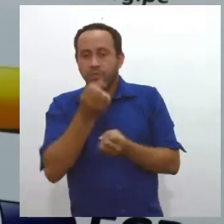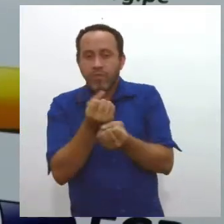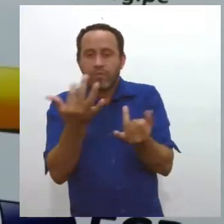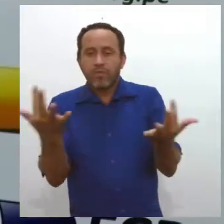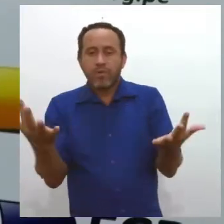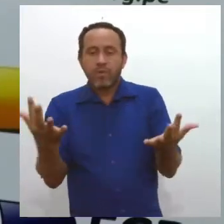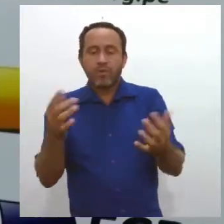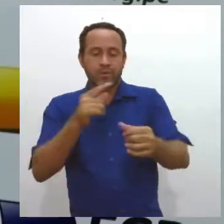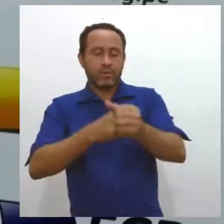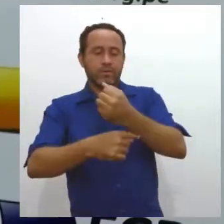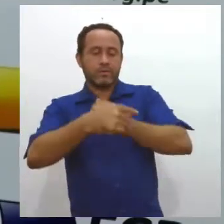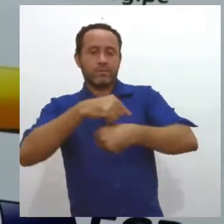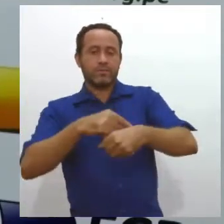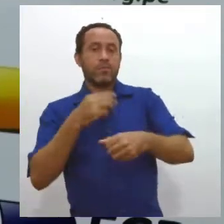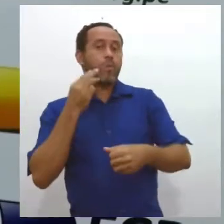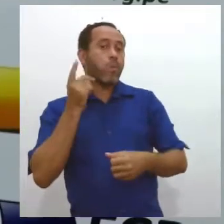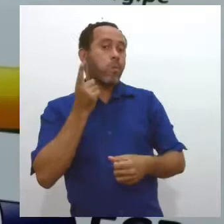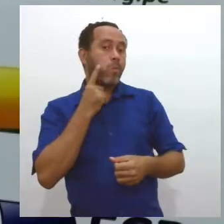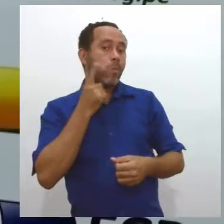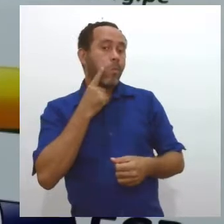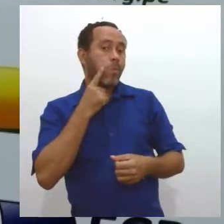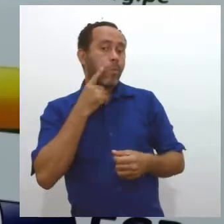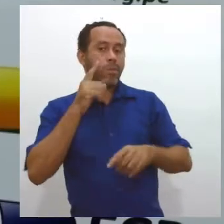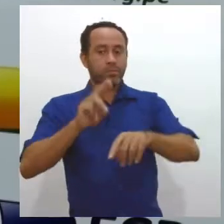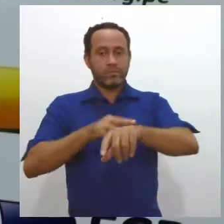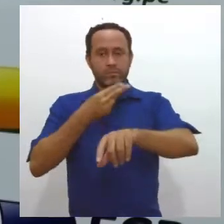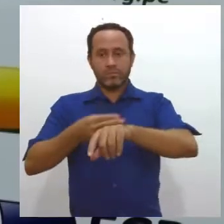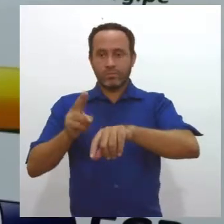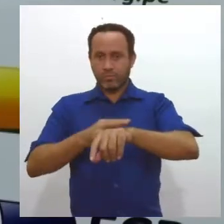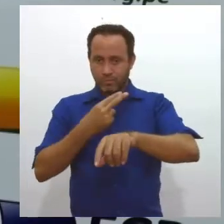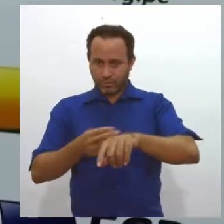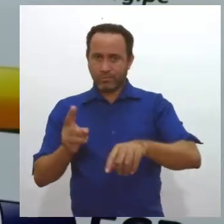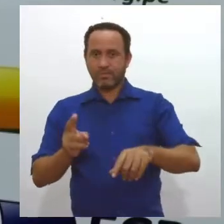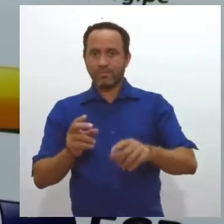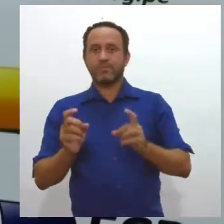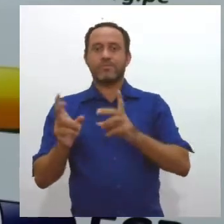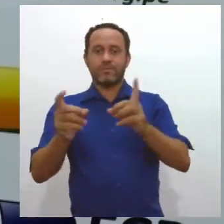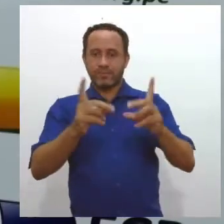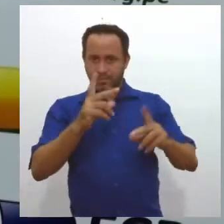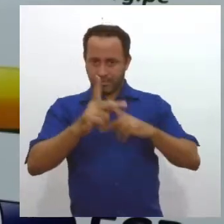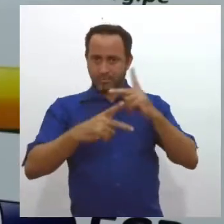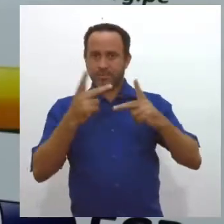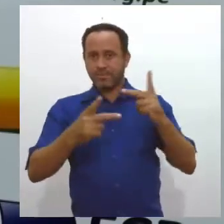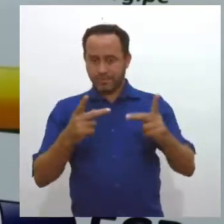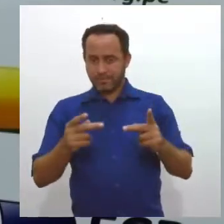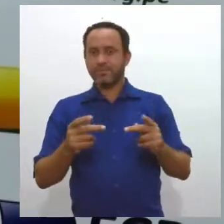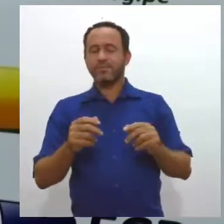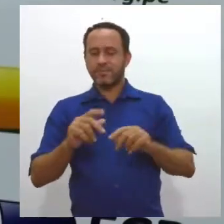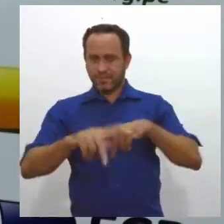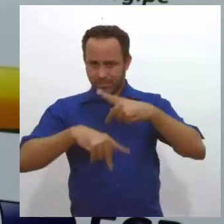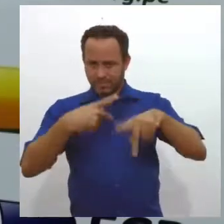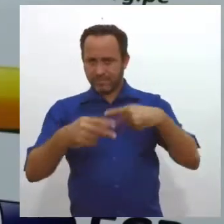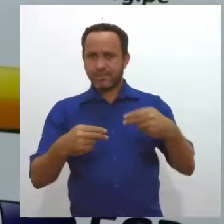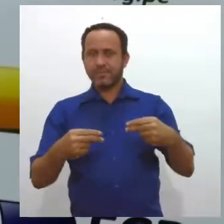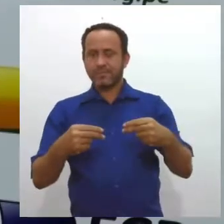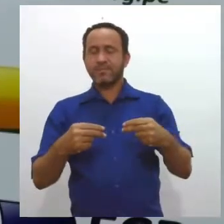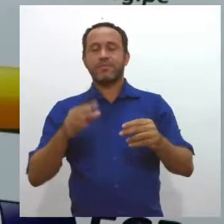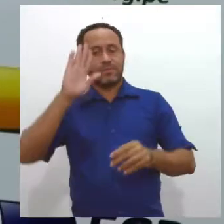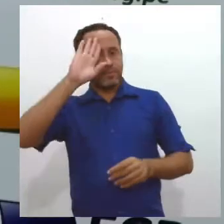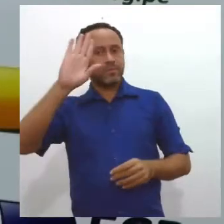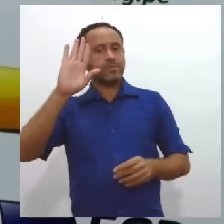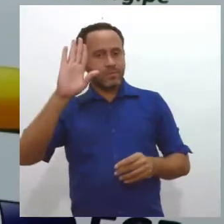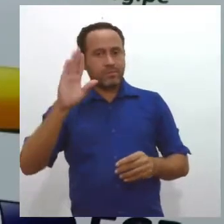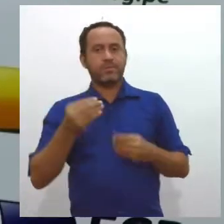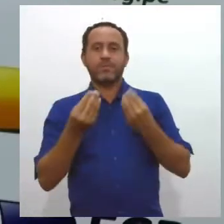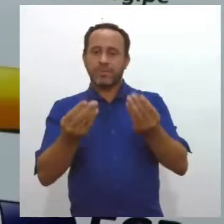bijuterias, bombons, chocolates. Então, eu acredito que essas atividades, esses presentes, deverão ser a prioridade para ser